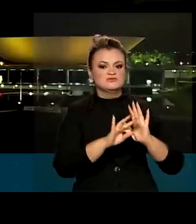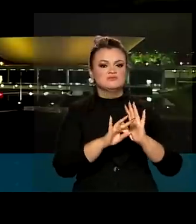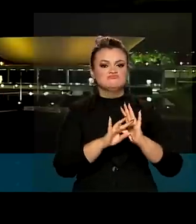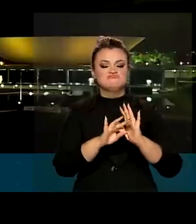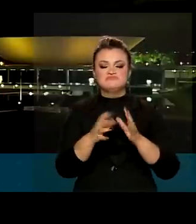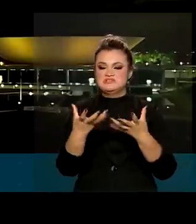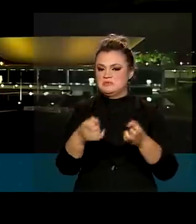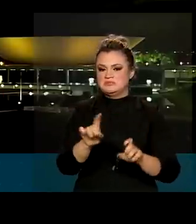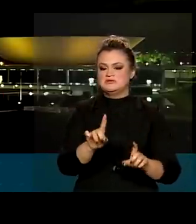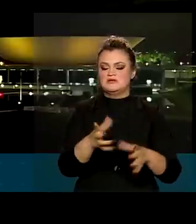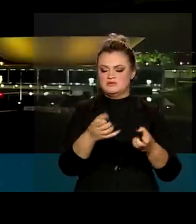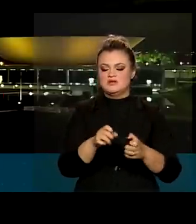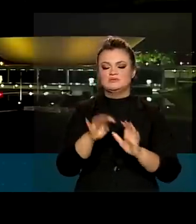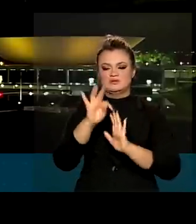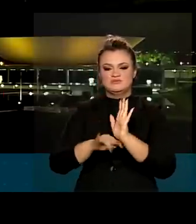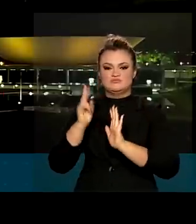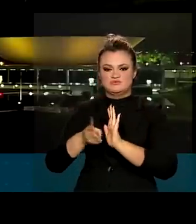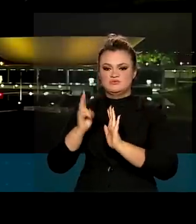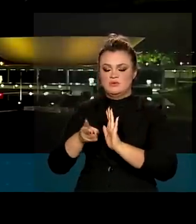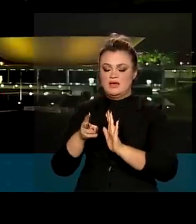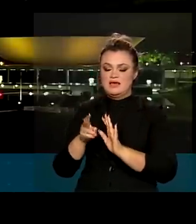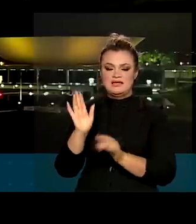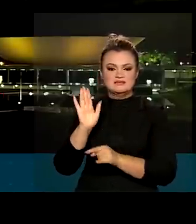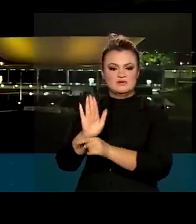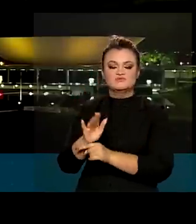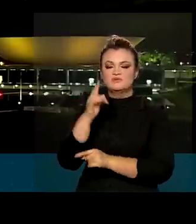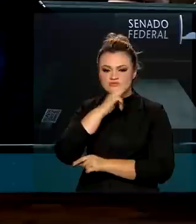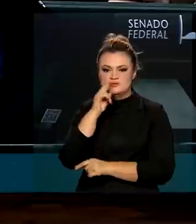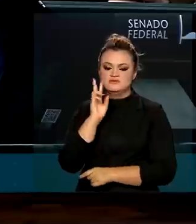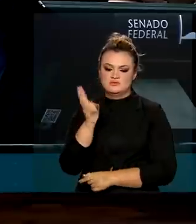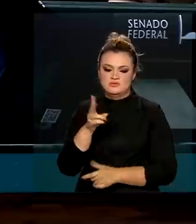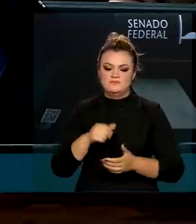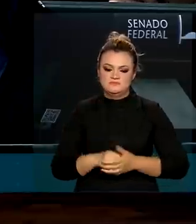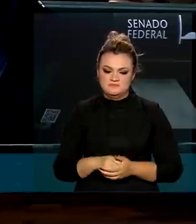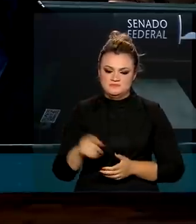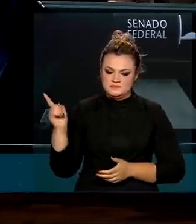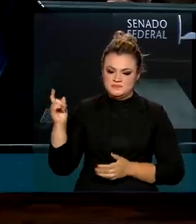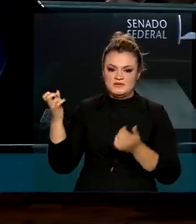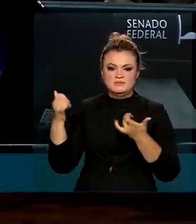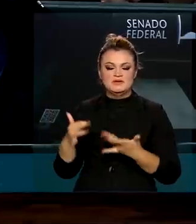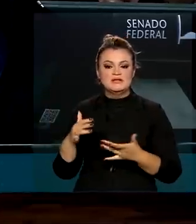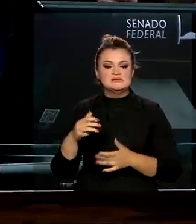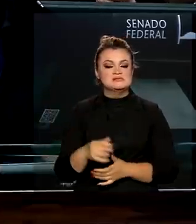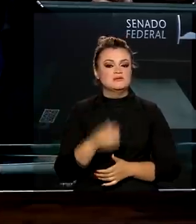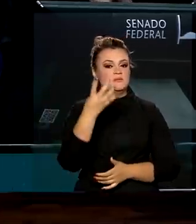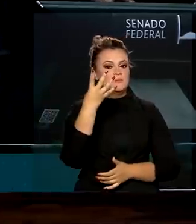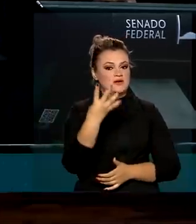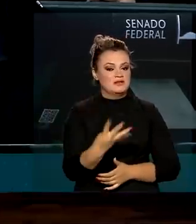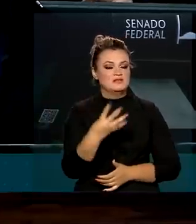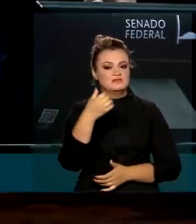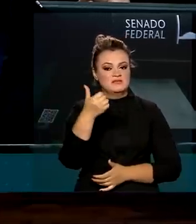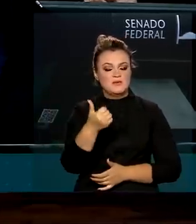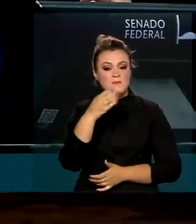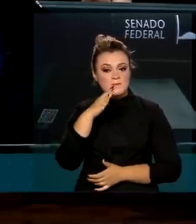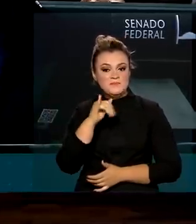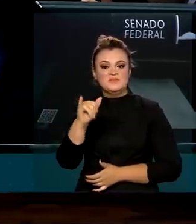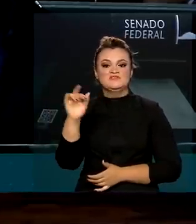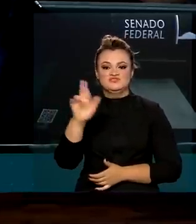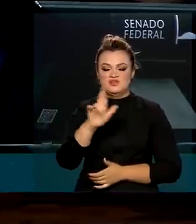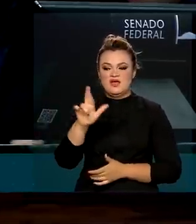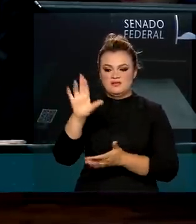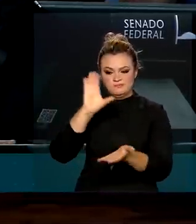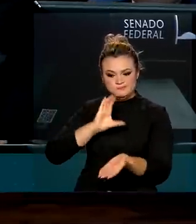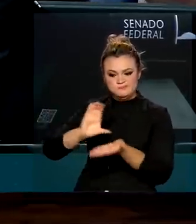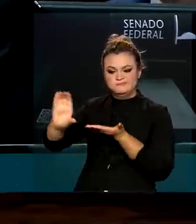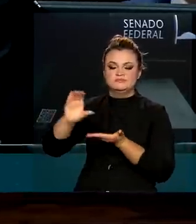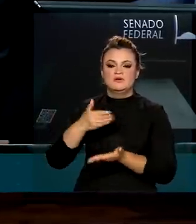rejeitados. O estado de emergência foi mantido. No total, serão cerca de 41 bilhões de reais expendidos